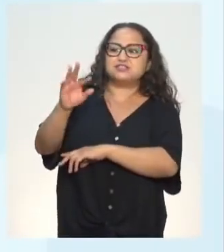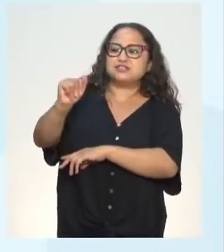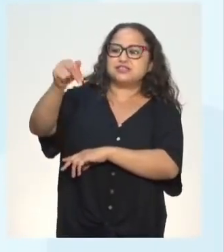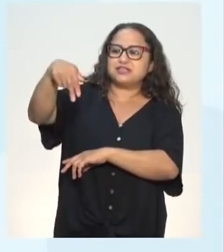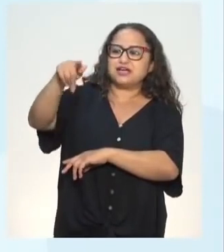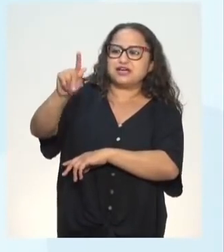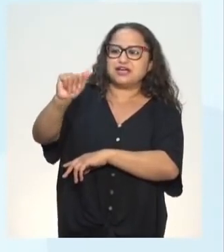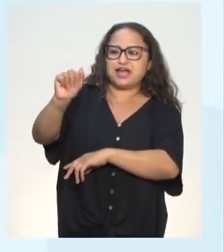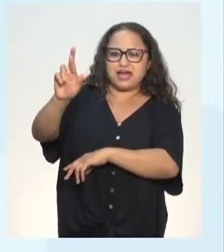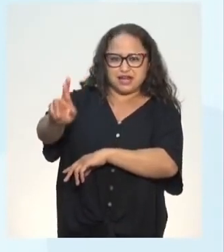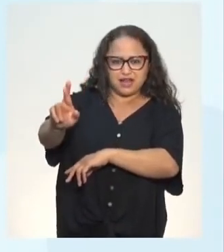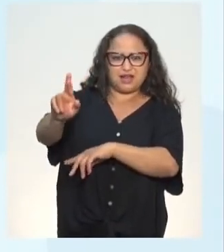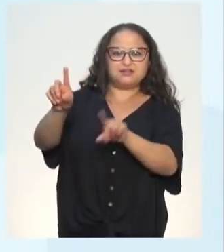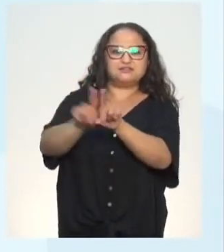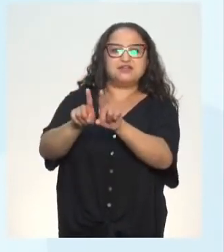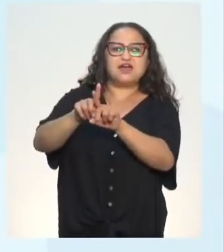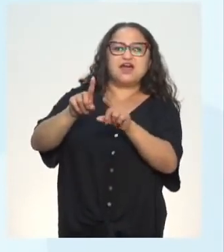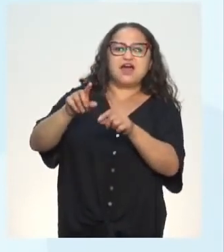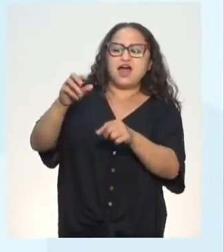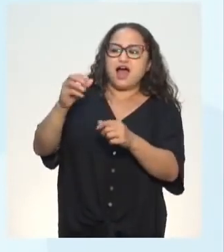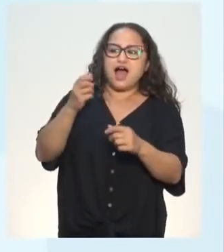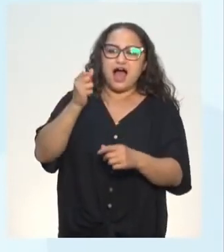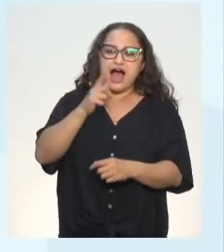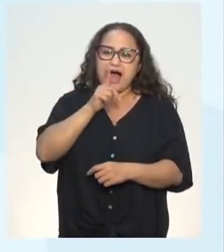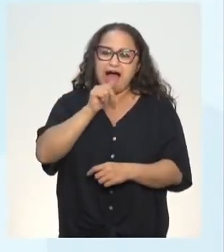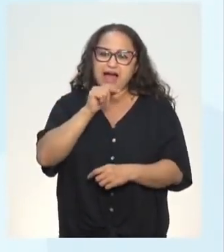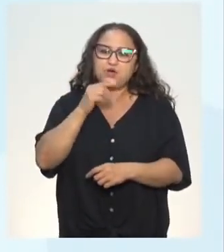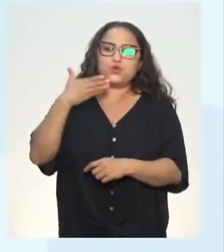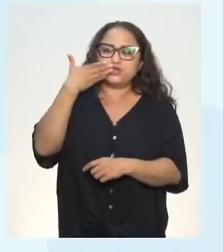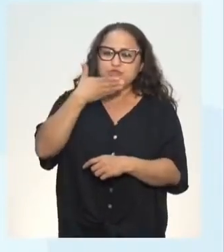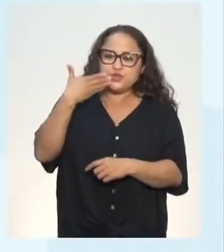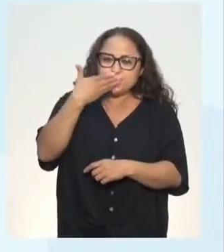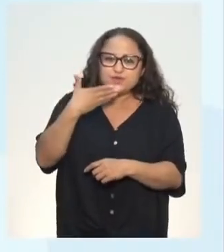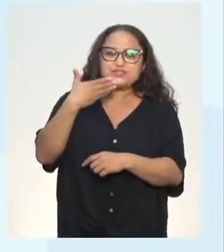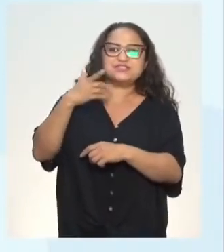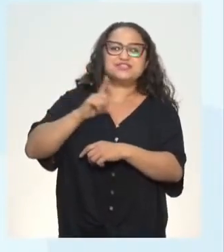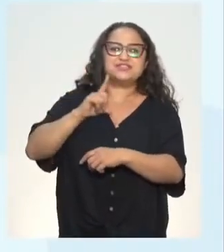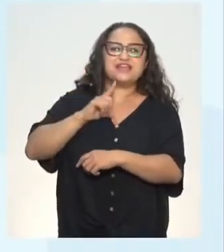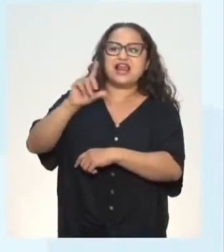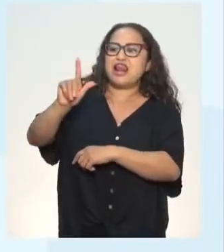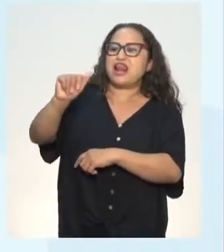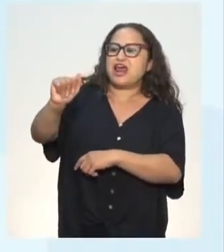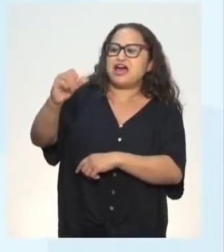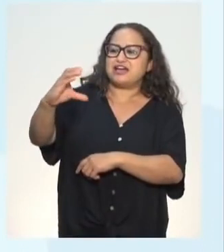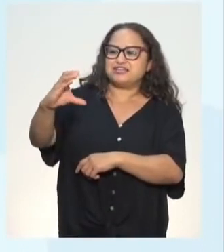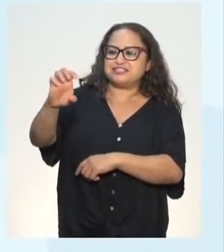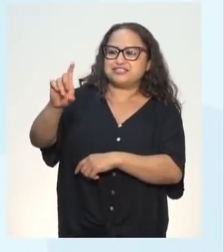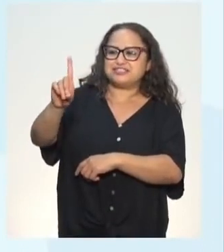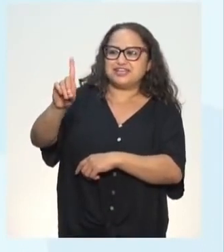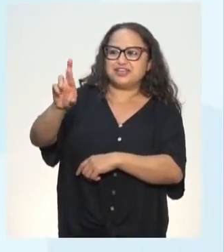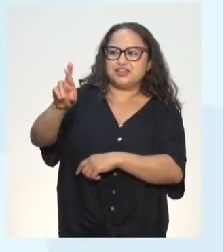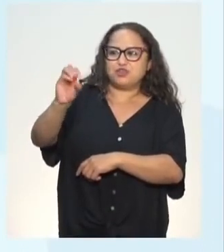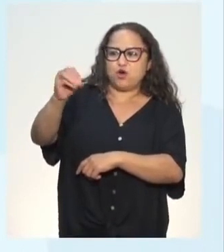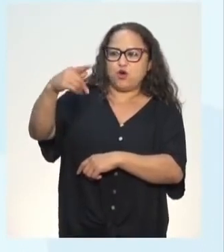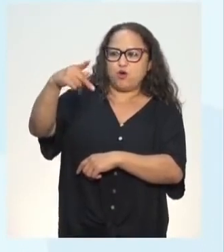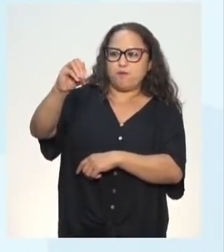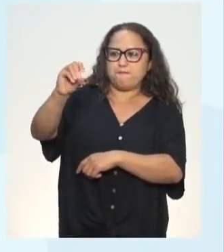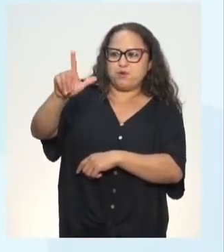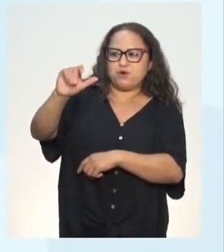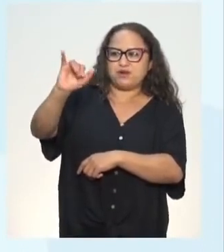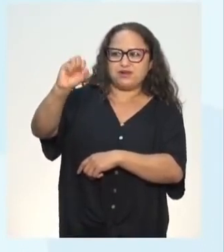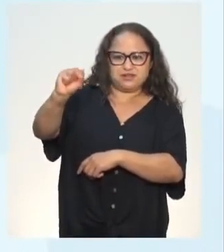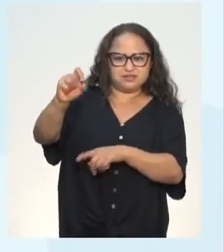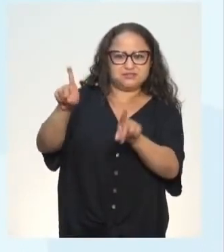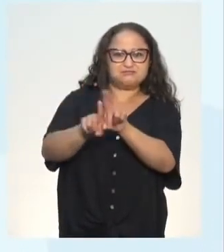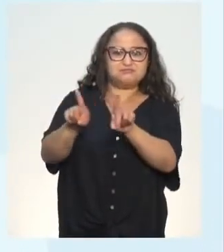Lacerdópolis, Catanduvas e Bicaré, tendo afetado mais de 700 residências